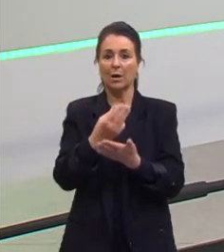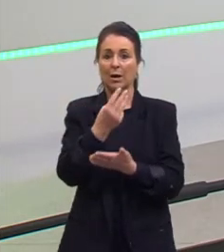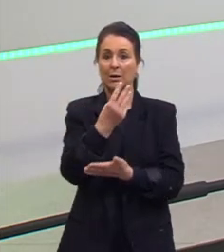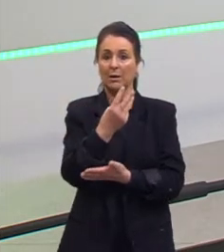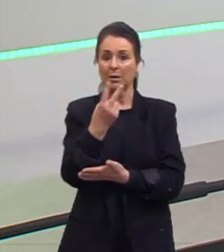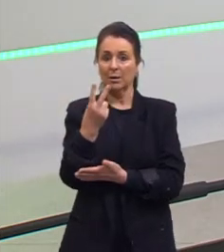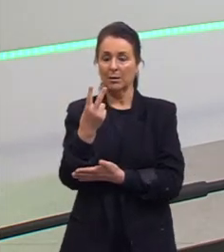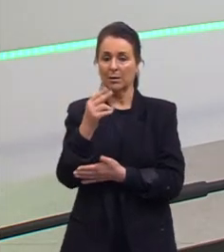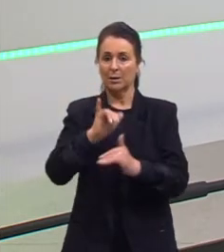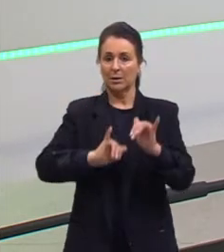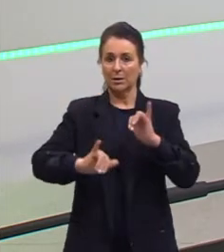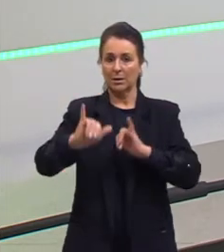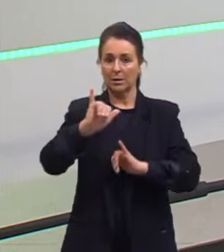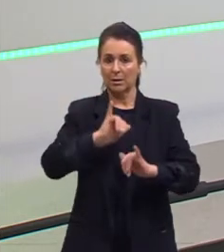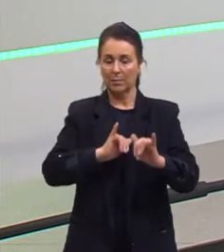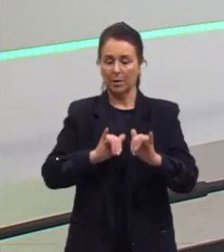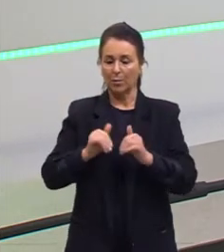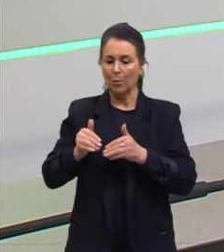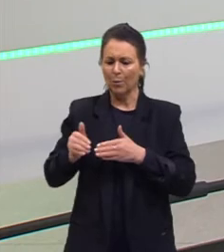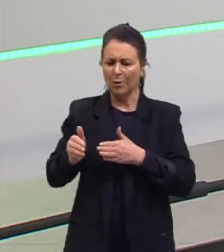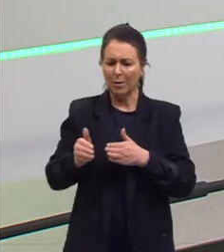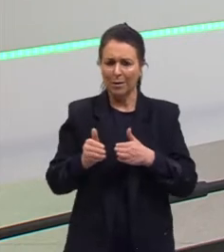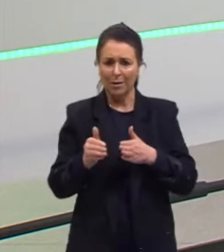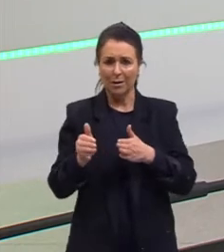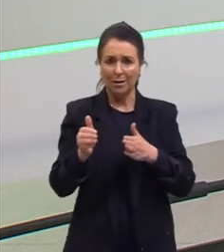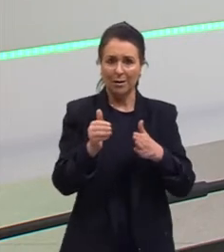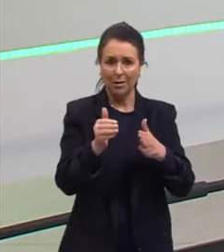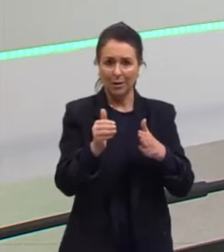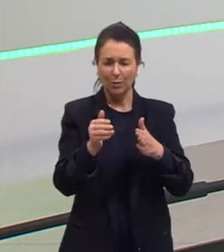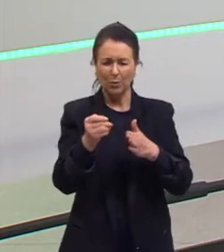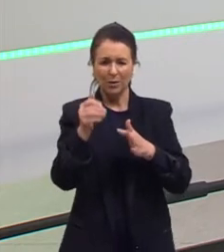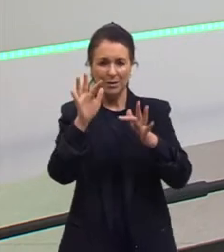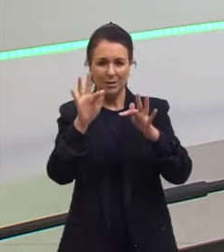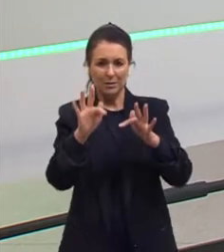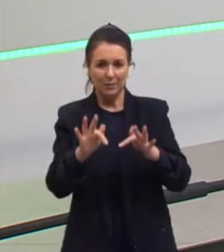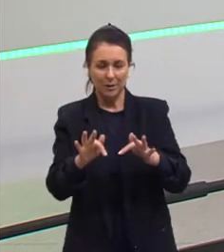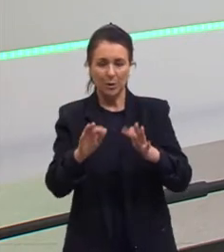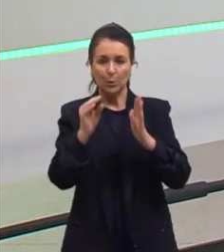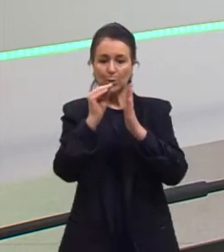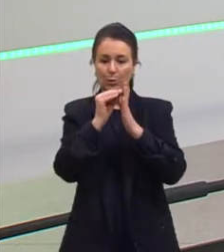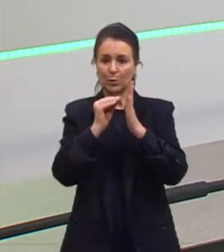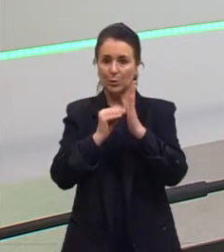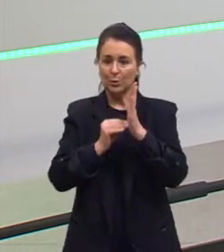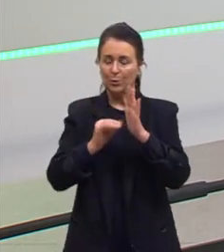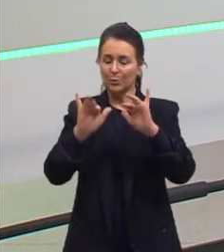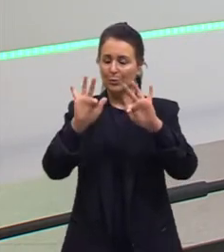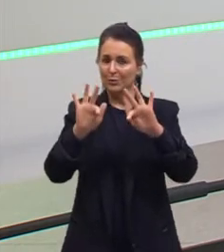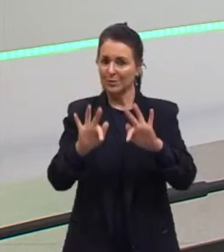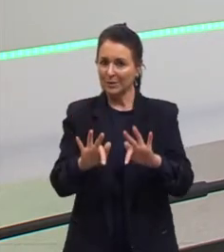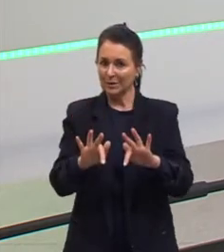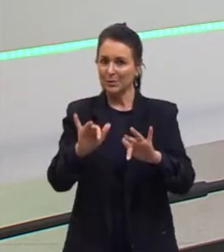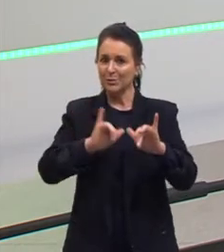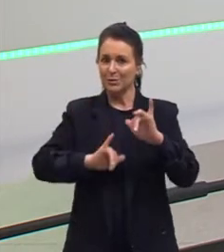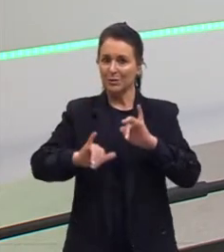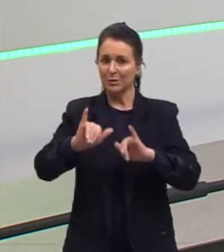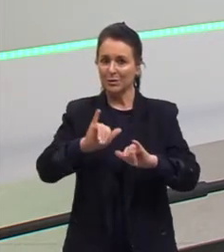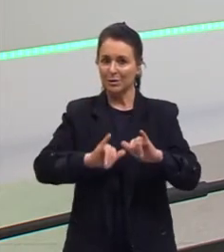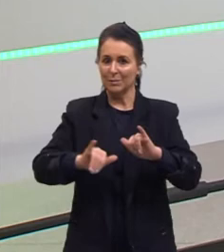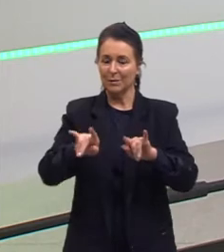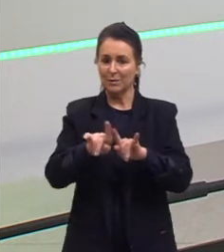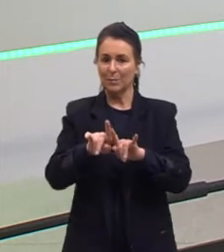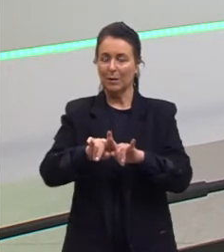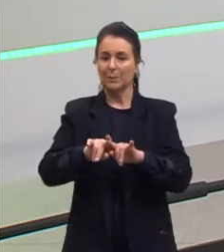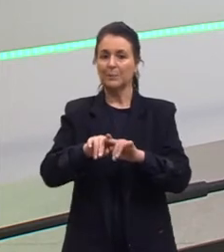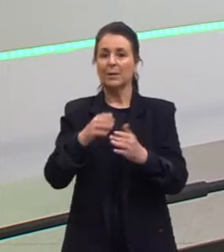de Química. Nós estamos se encaminhando para as aulas finais, para os conteúdos finais também. A aula